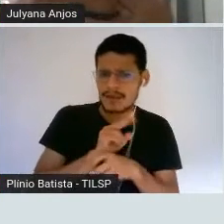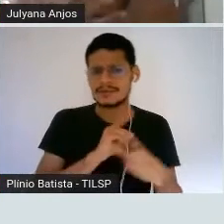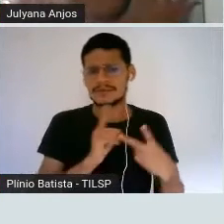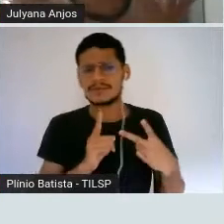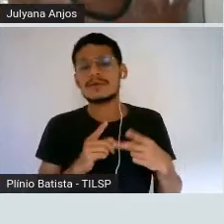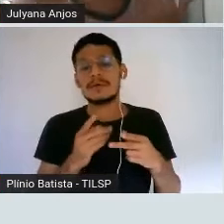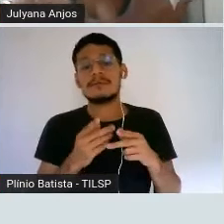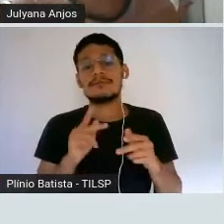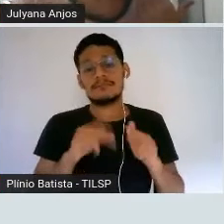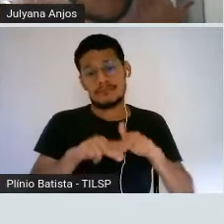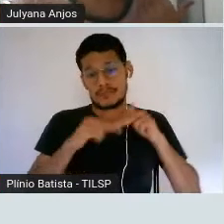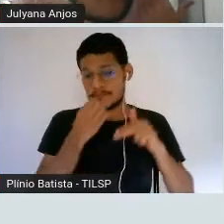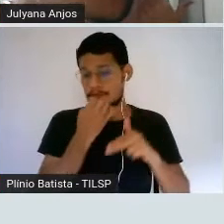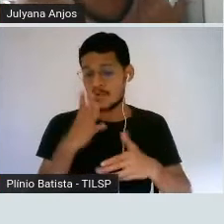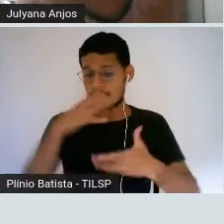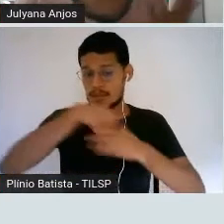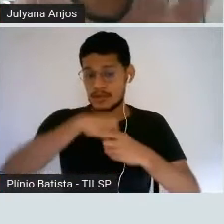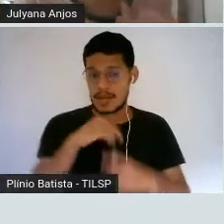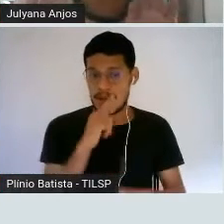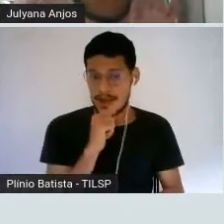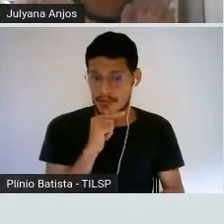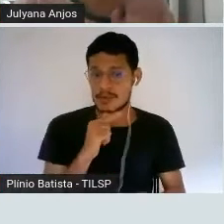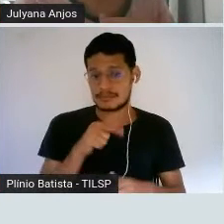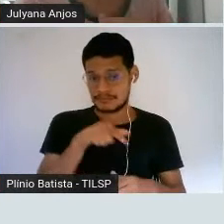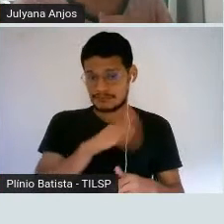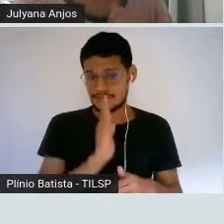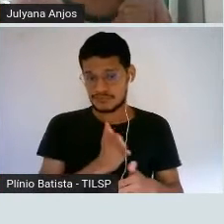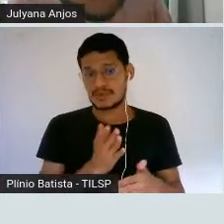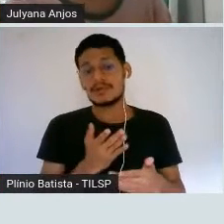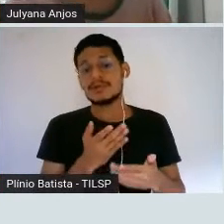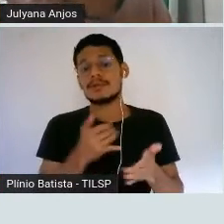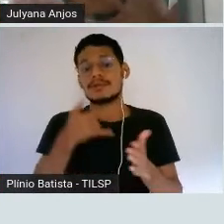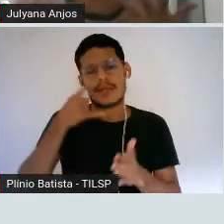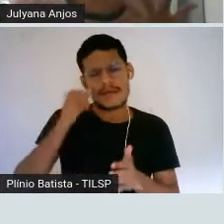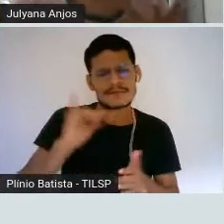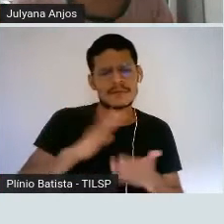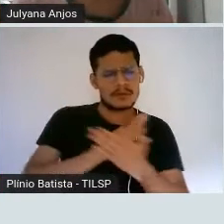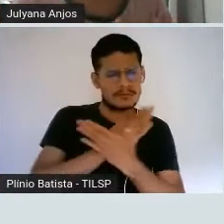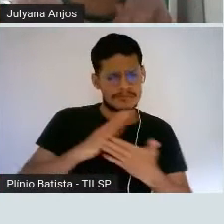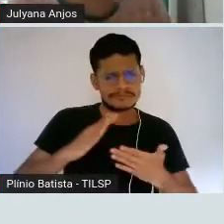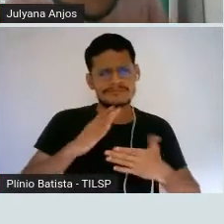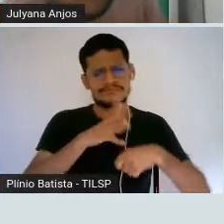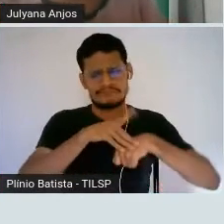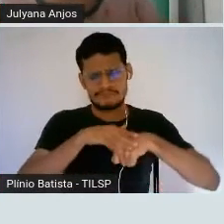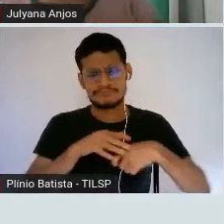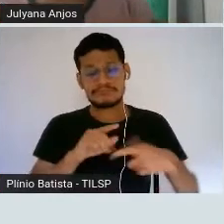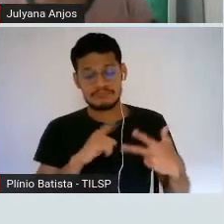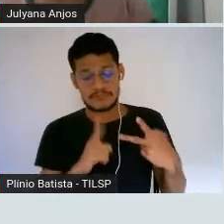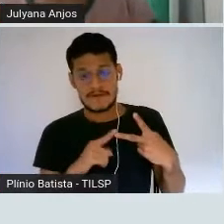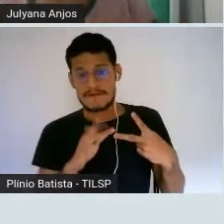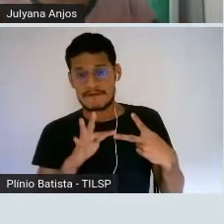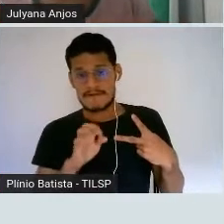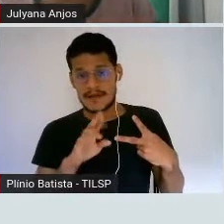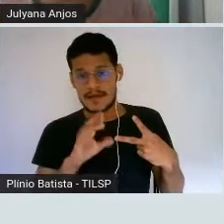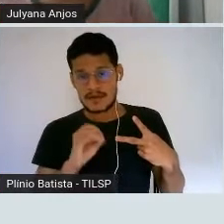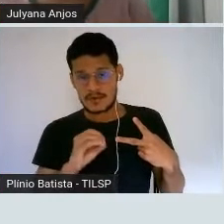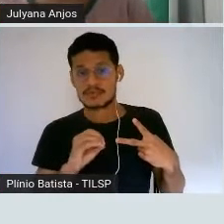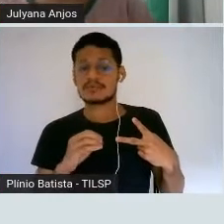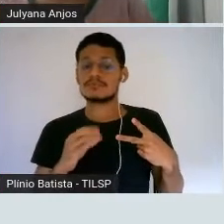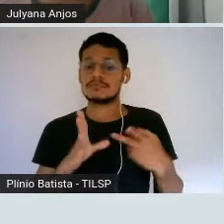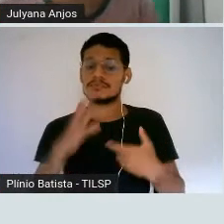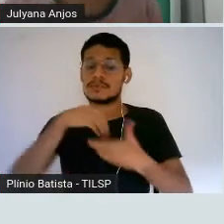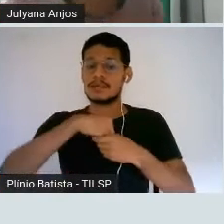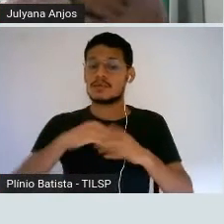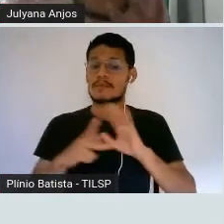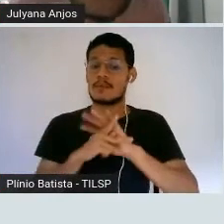para que a gente consiga ter a proteção dos dentes e evitar as cáries, tá? O ferro, ele está importante na hemoglobina. Ele está presente na